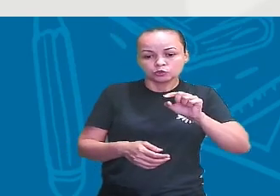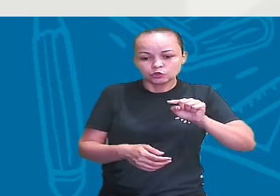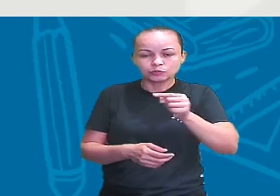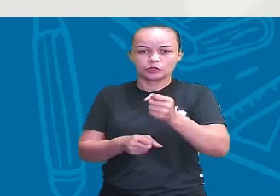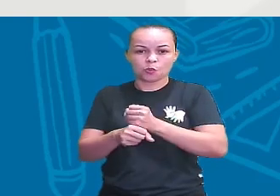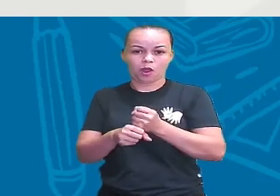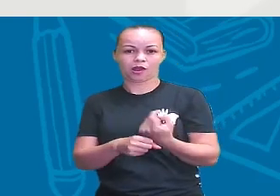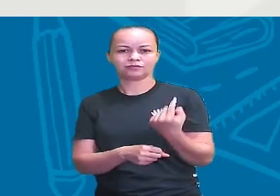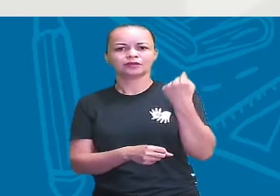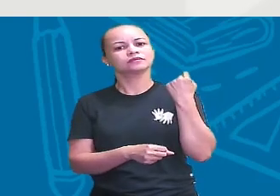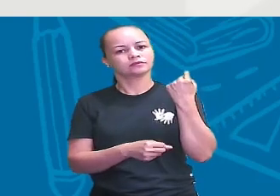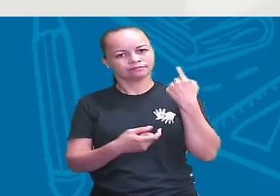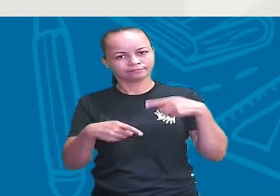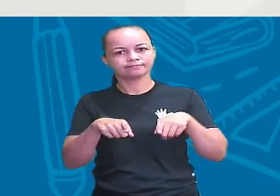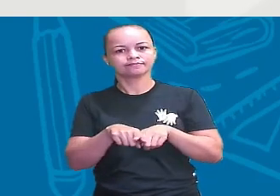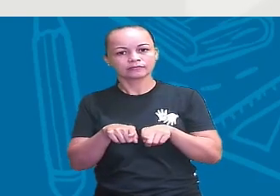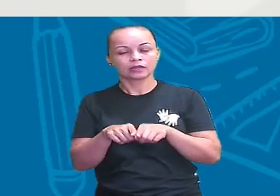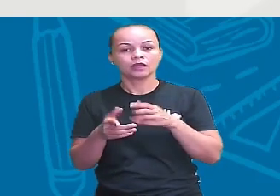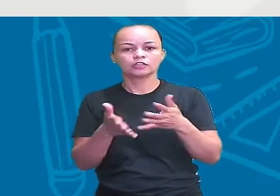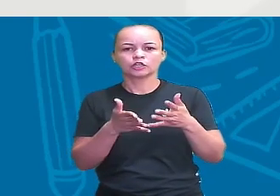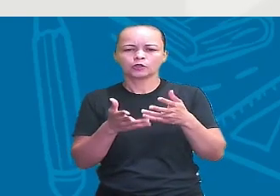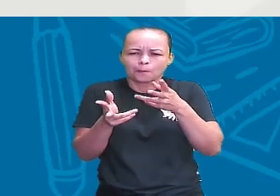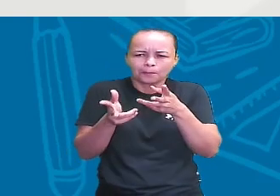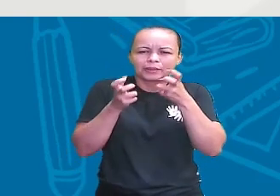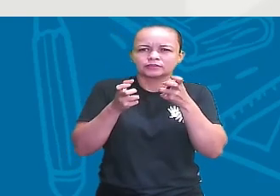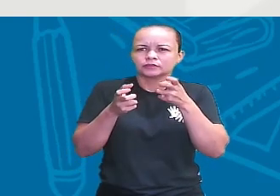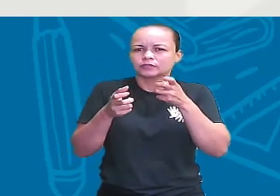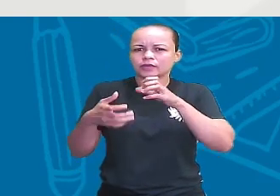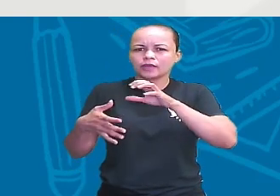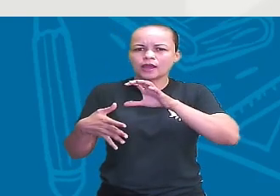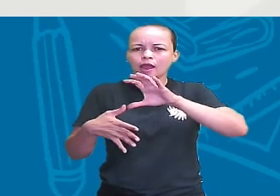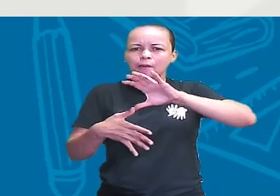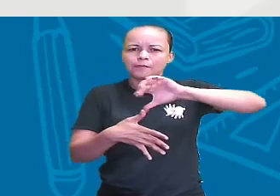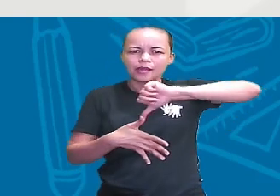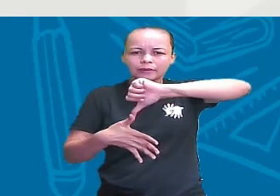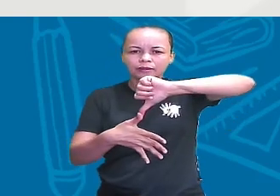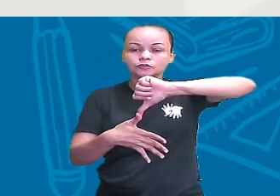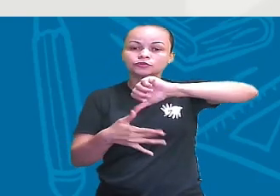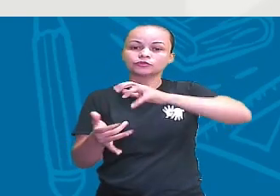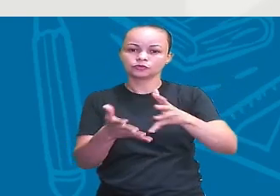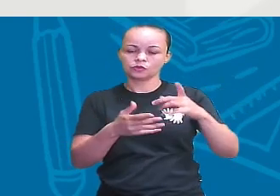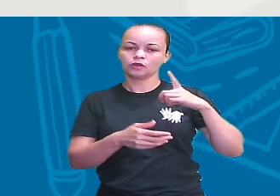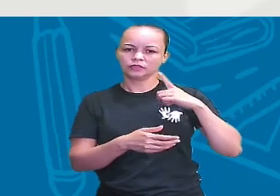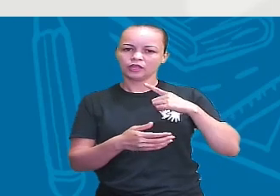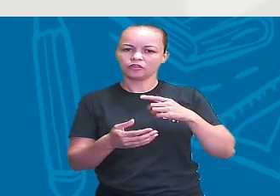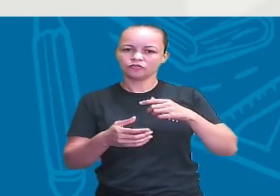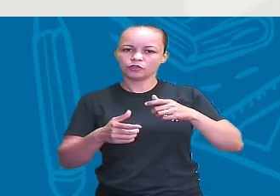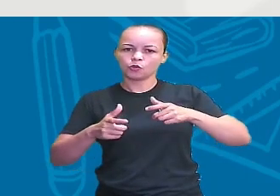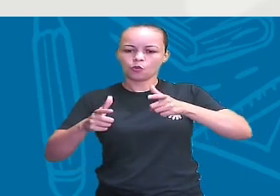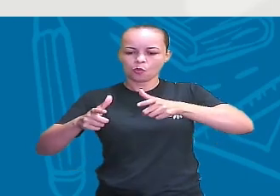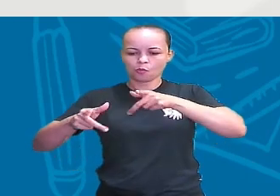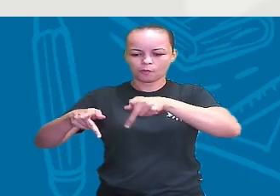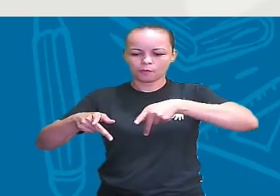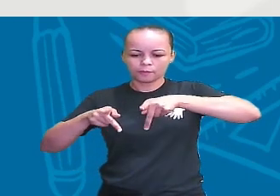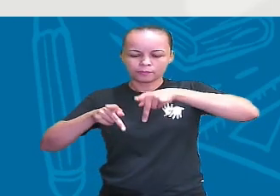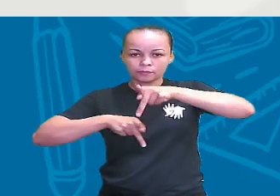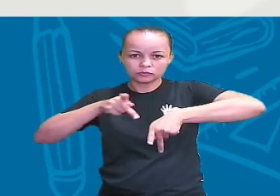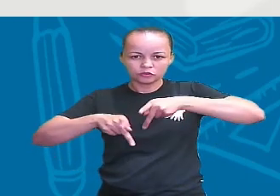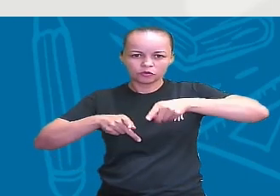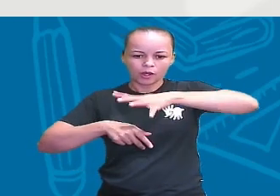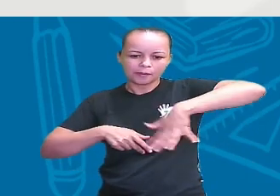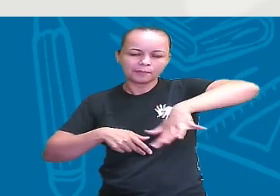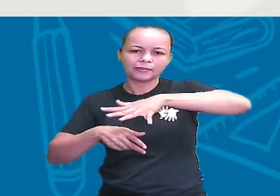América do Sul, quando a gente pensa nisso aí, a gente percebe que a América do Sul, ele teve um povoamento anterior à porção norte do nosso